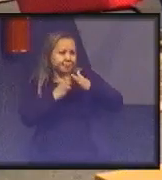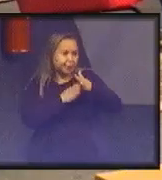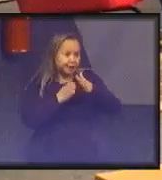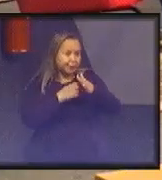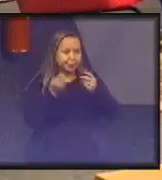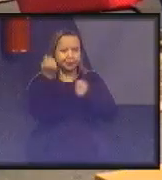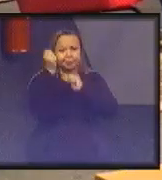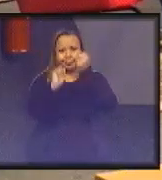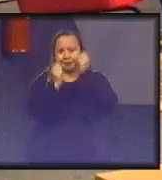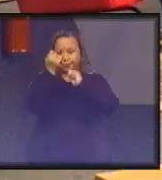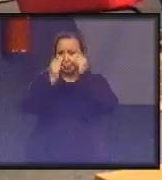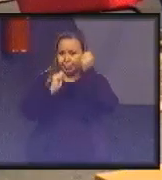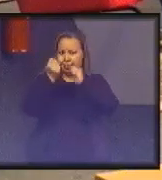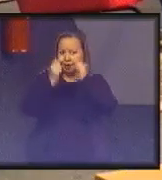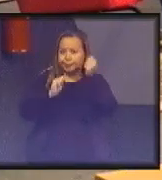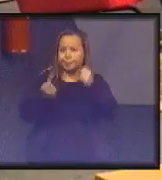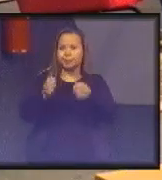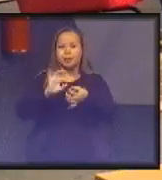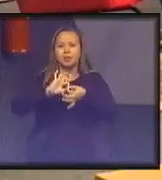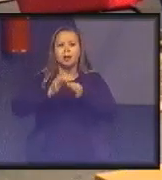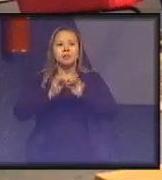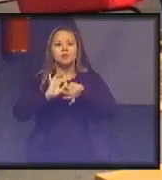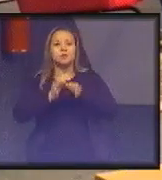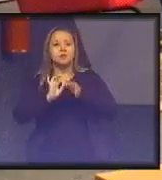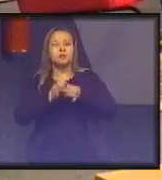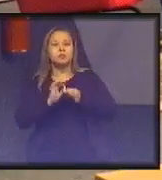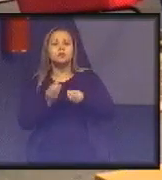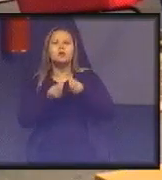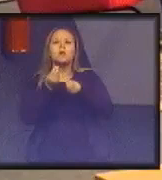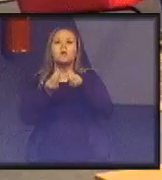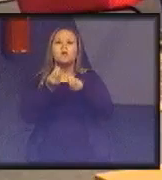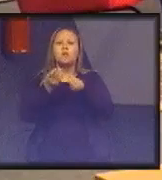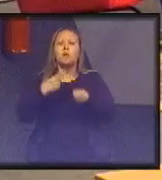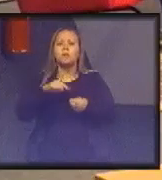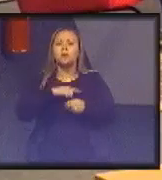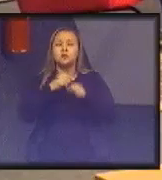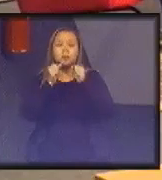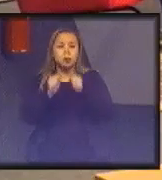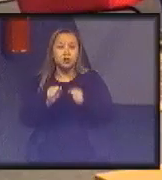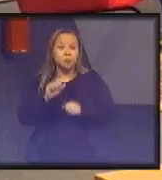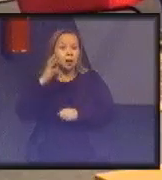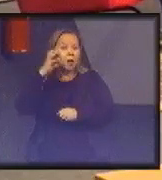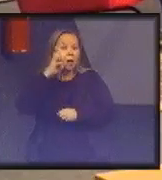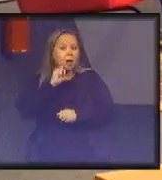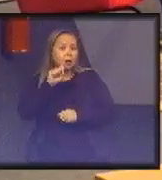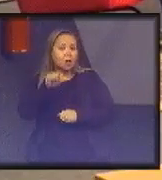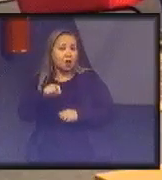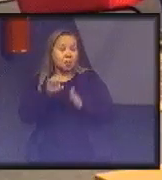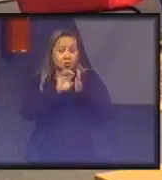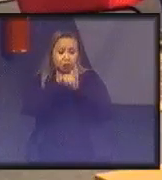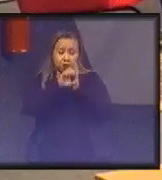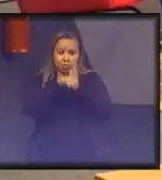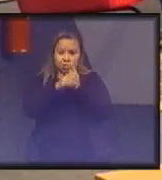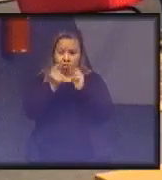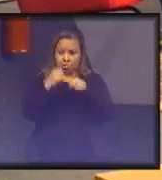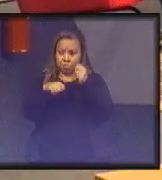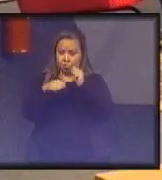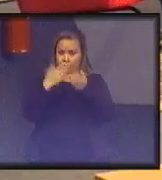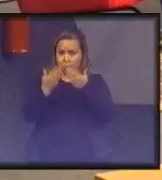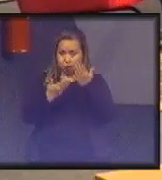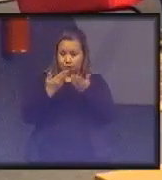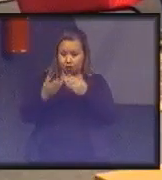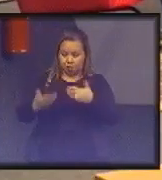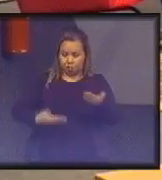E eu queria tentar provocar aqui como é que a gente pode adotar esses conceitos de economia circular no âmbito dos nossos